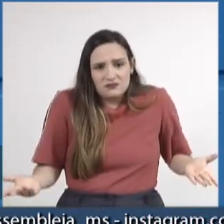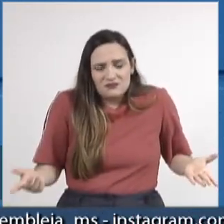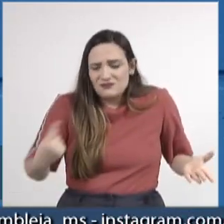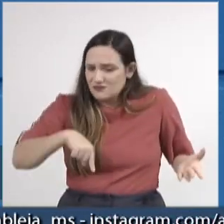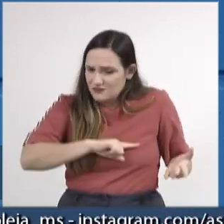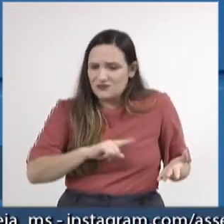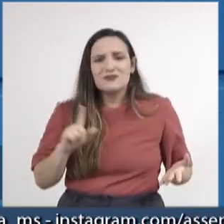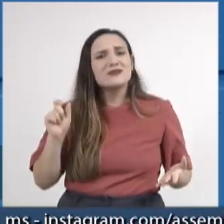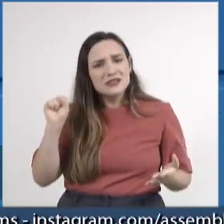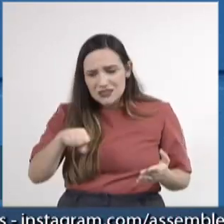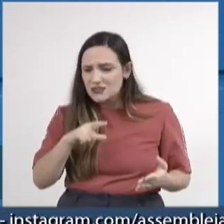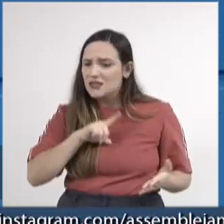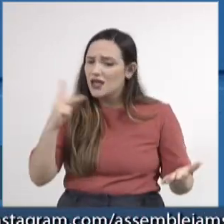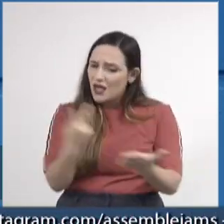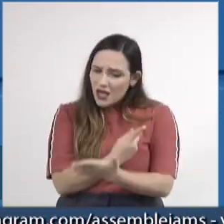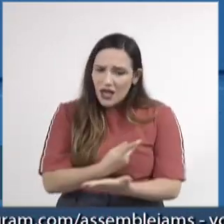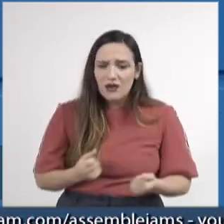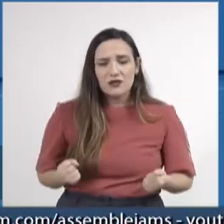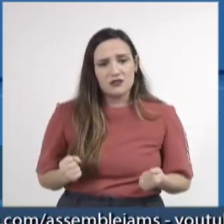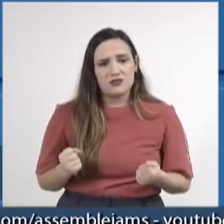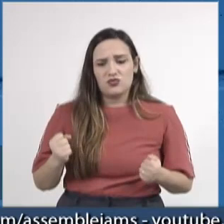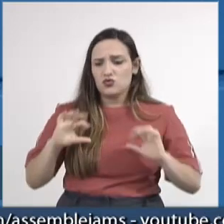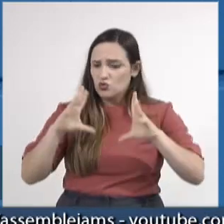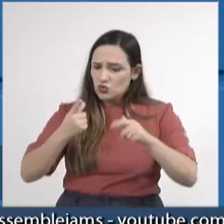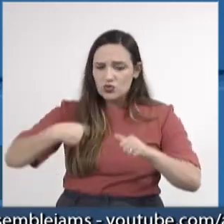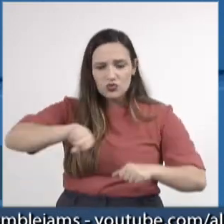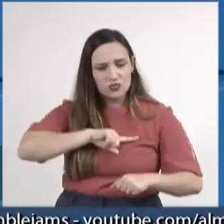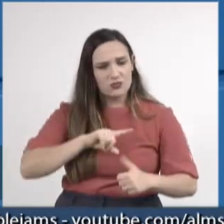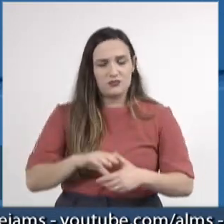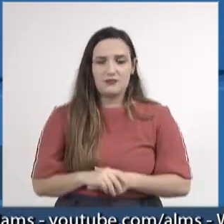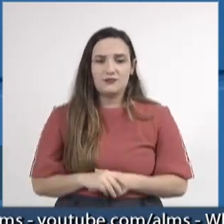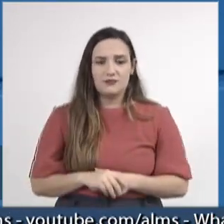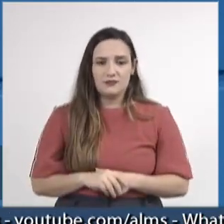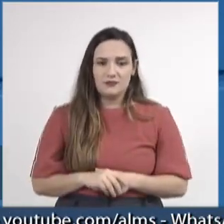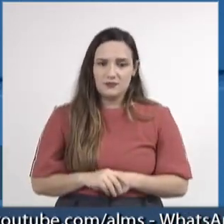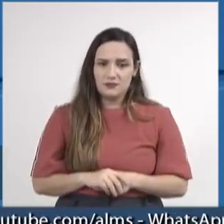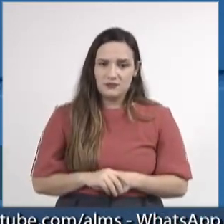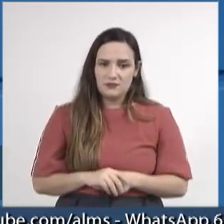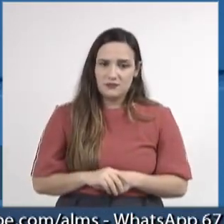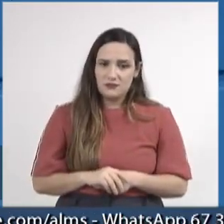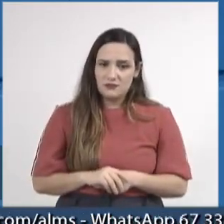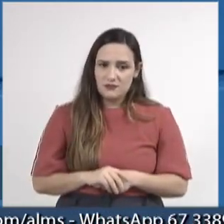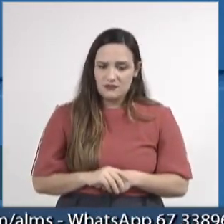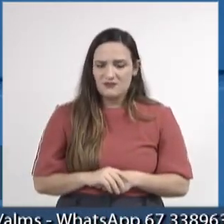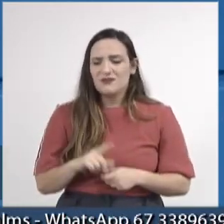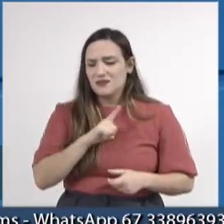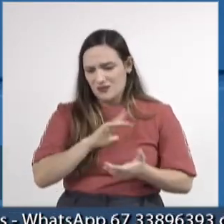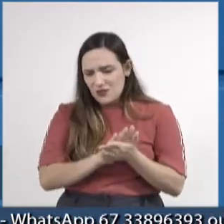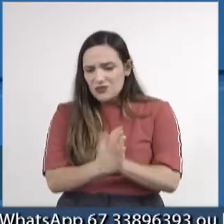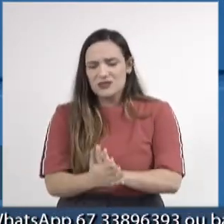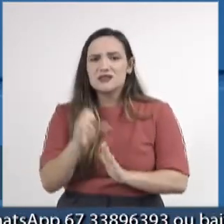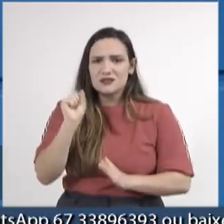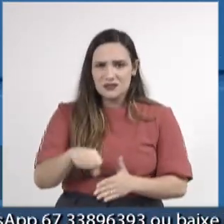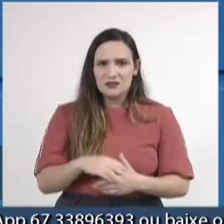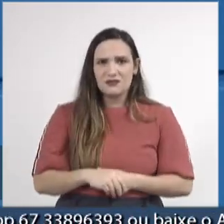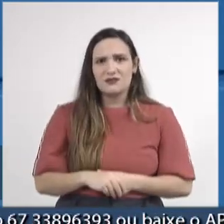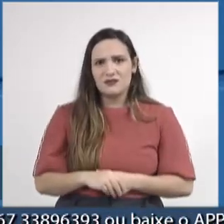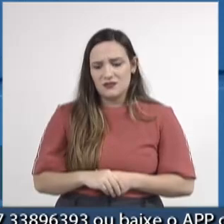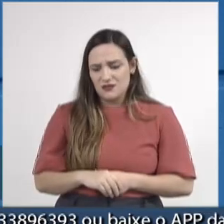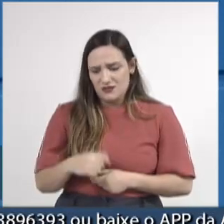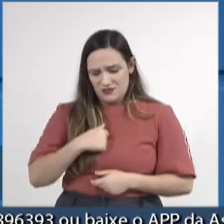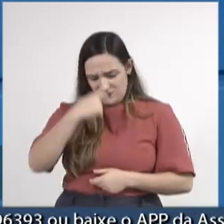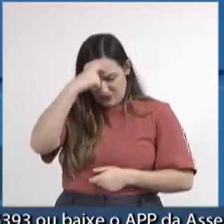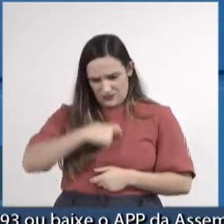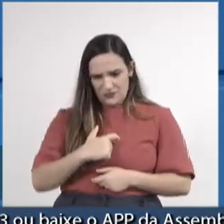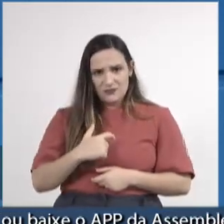sujeitos a erro, a falhas, todos nós. Então, eu percebo da parte do senhor a discriminação na minha pessoa,